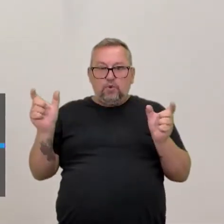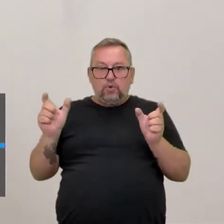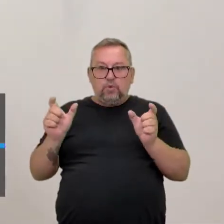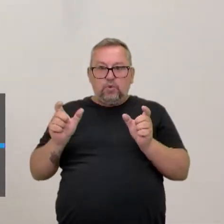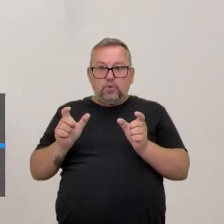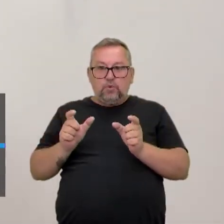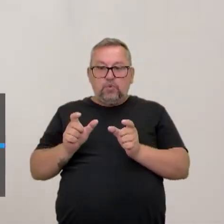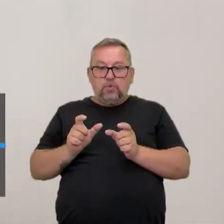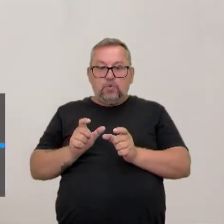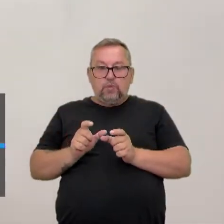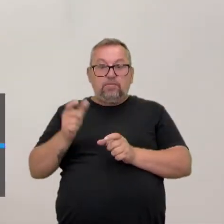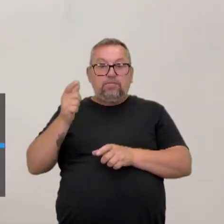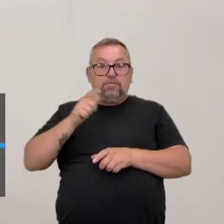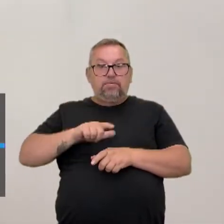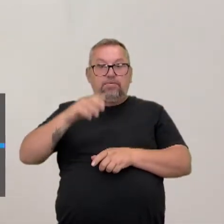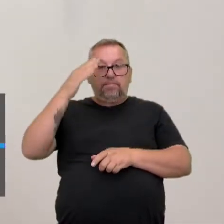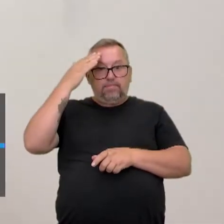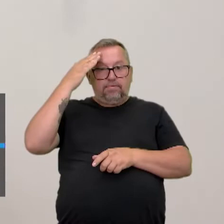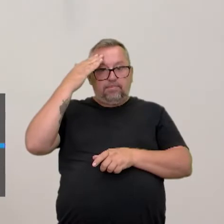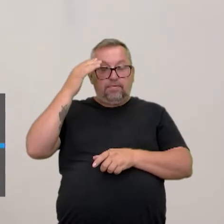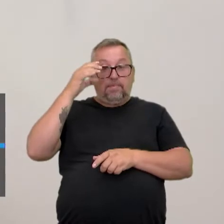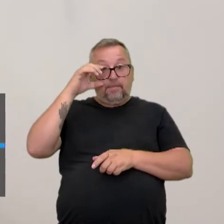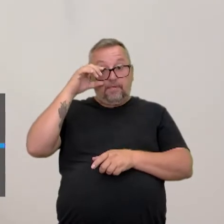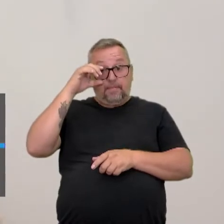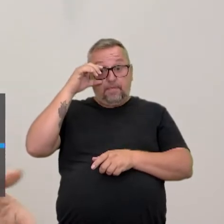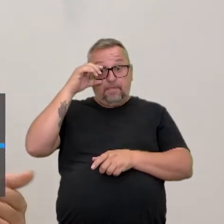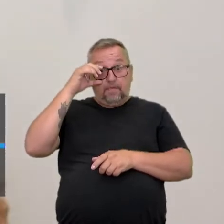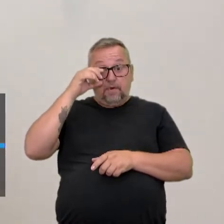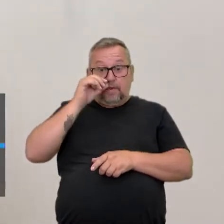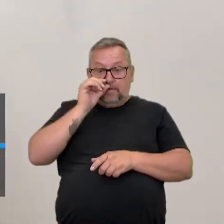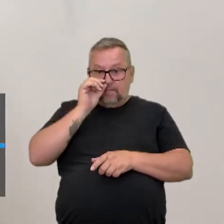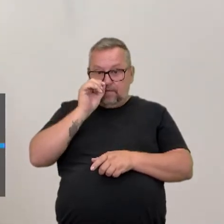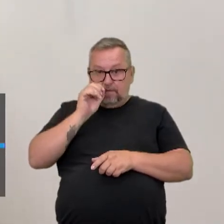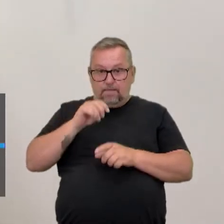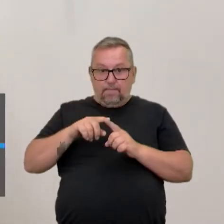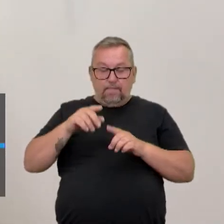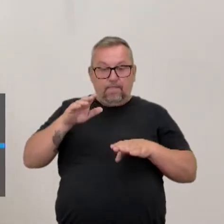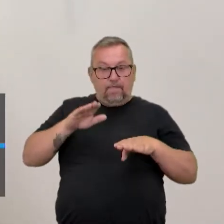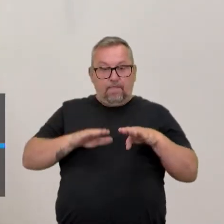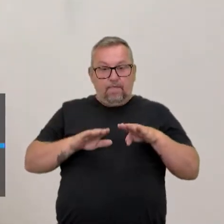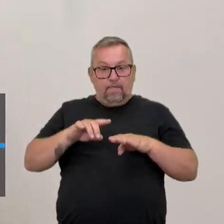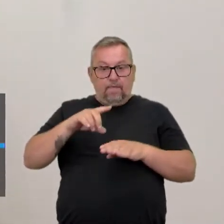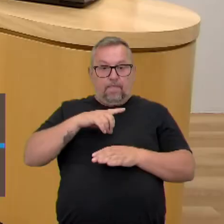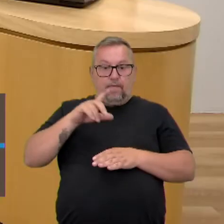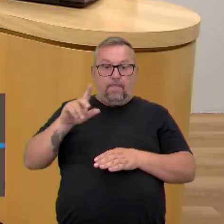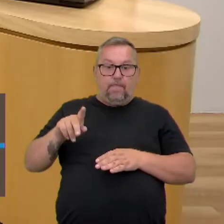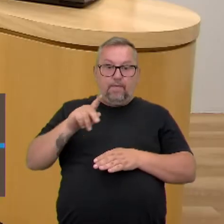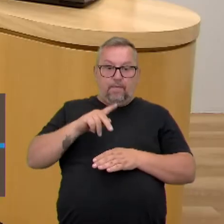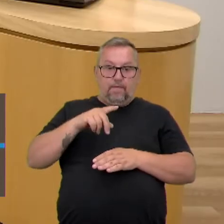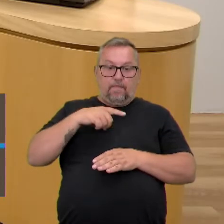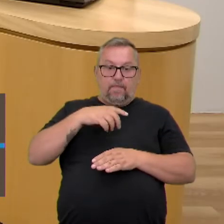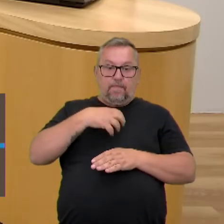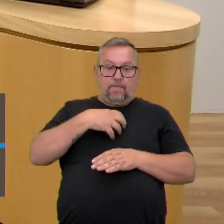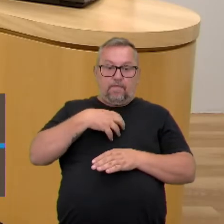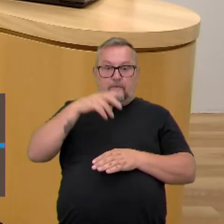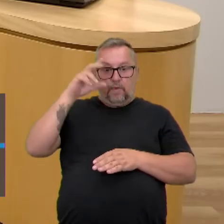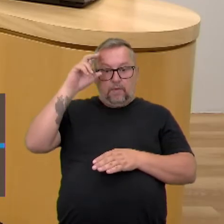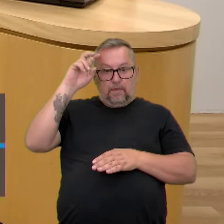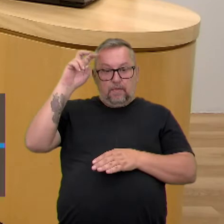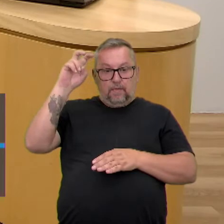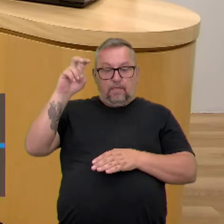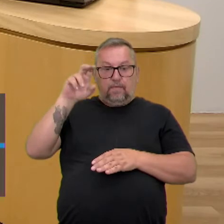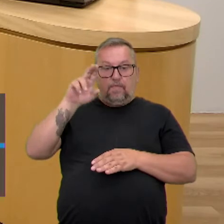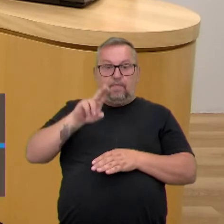conseguir compreender um determinado fenômeno. Muitas vezes, né, Mafê? Tem professores que, de uma forma inteligente,